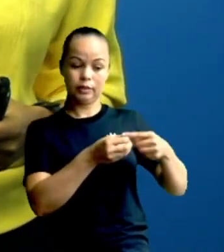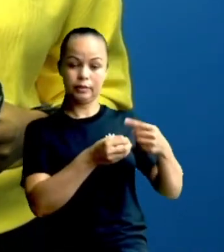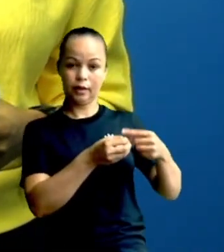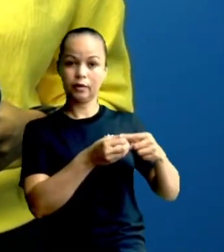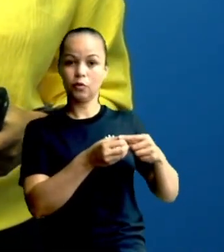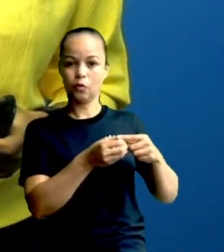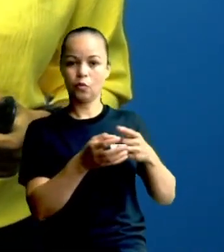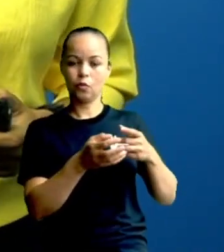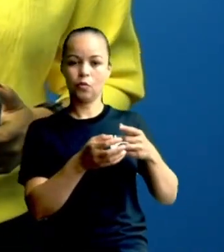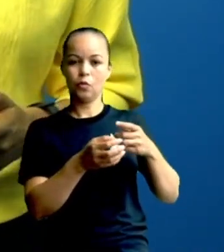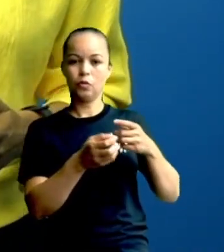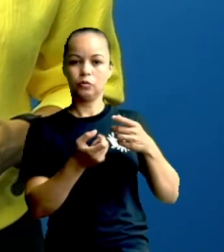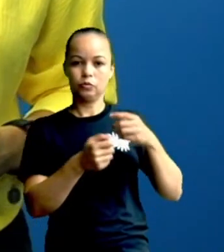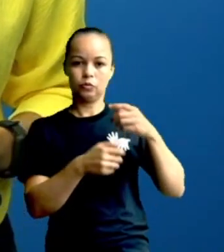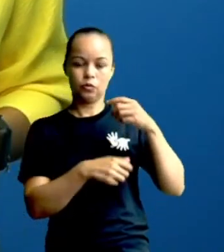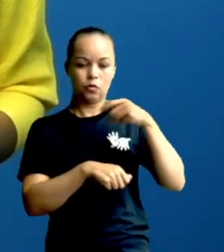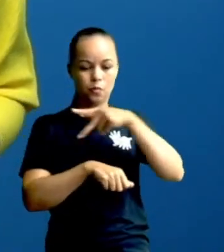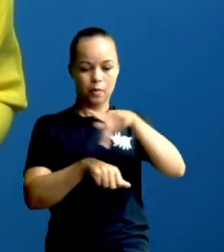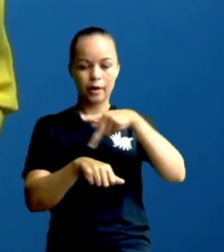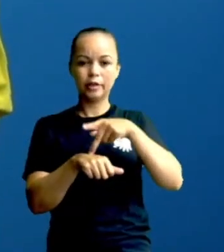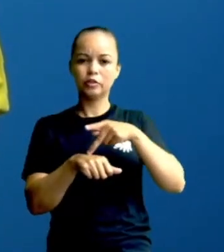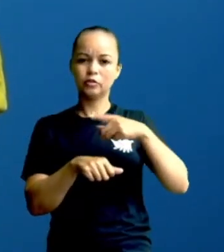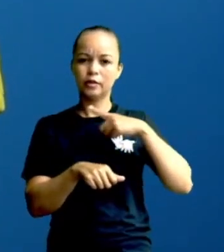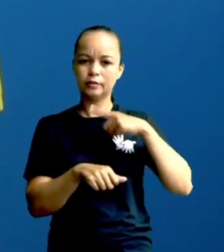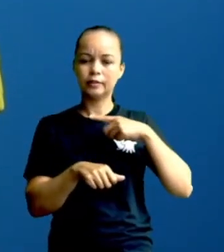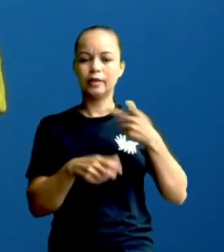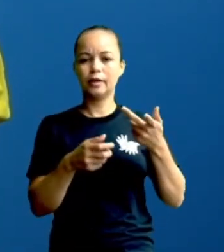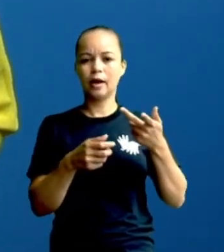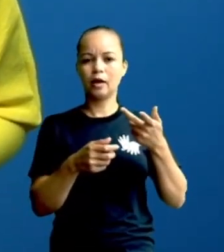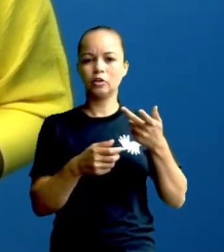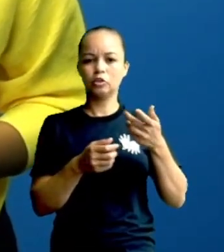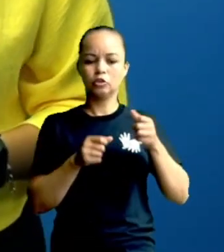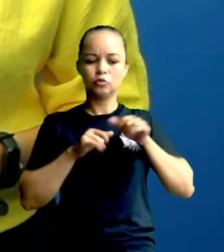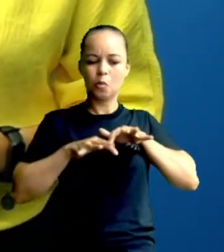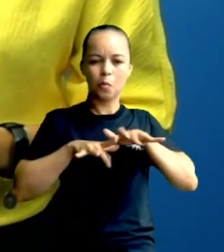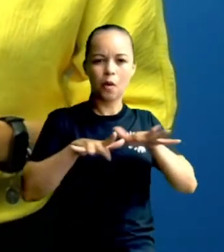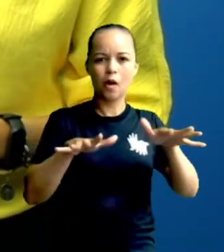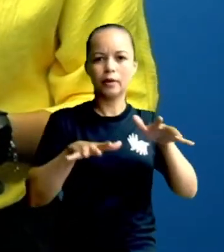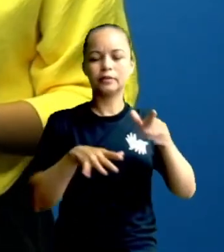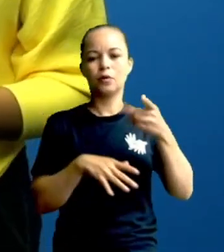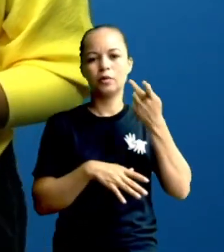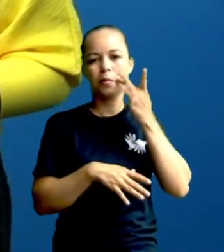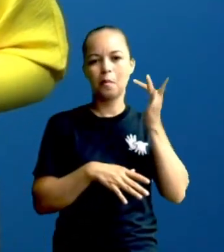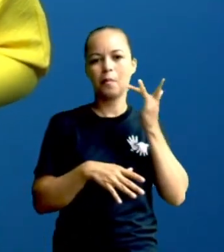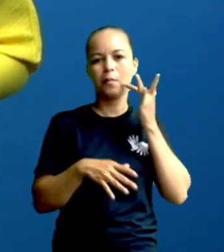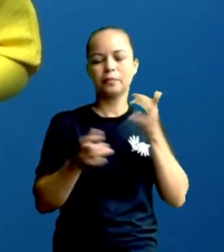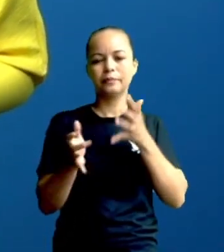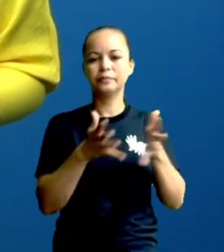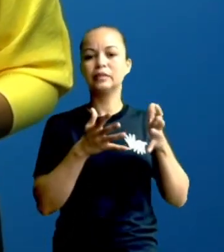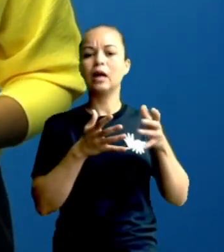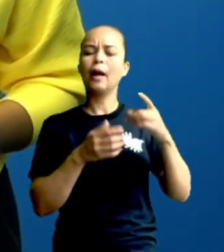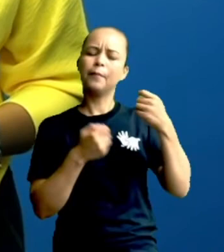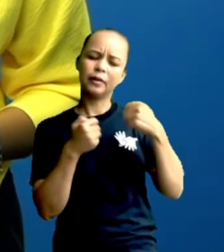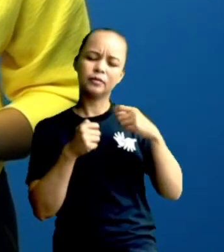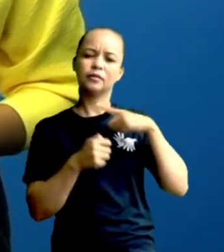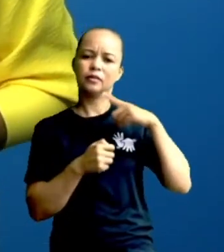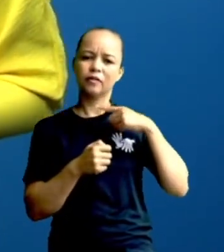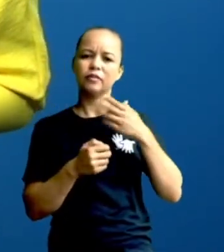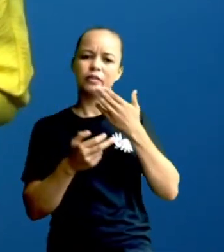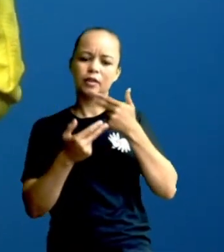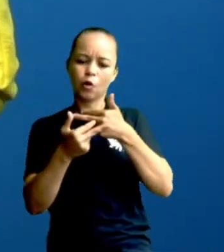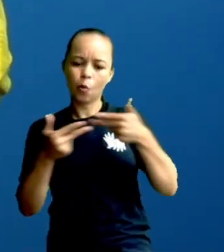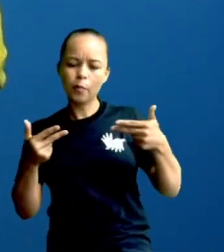nosso país, existiam as explorações de pedras preciosas. Então, tinha que ter mantimentos pra essas pessoas.